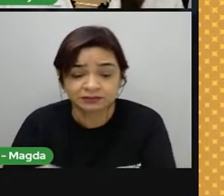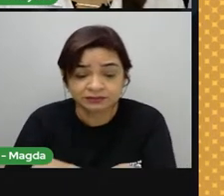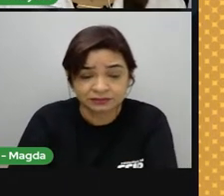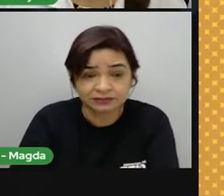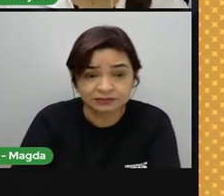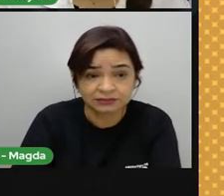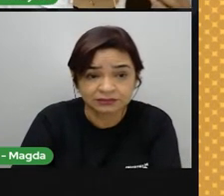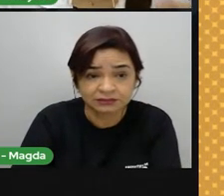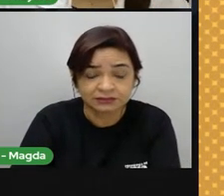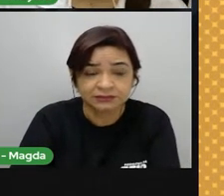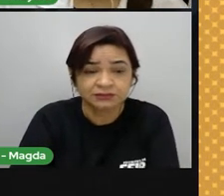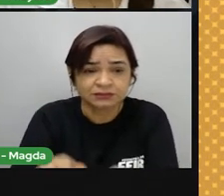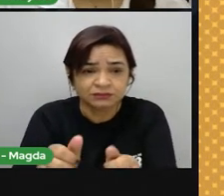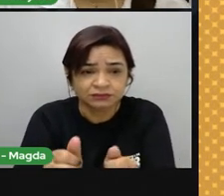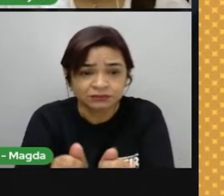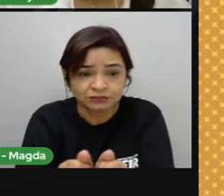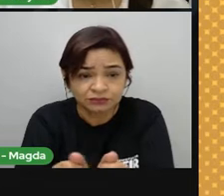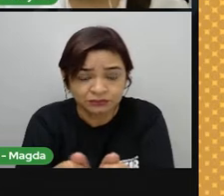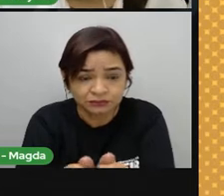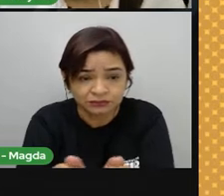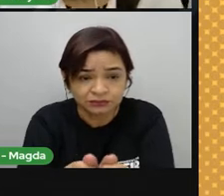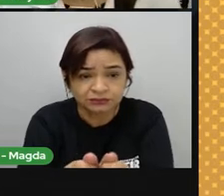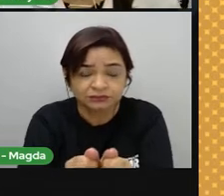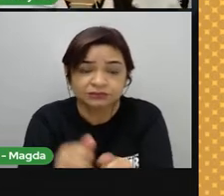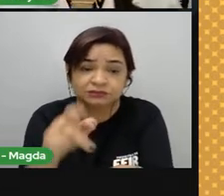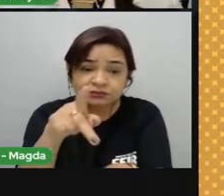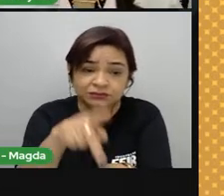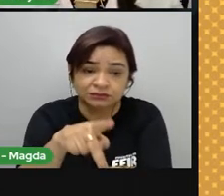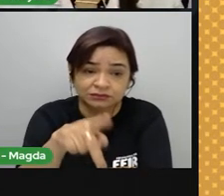ficar presos e impressos nessa rocha.